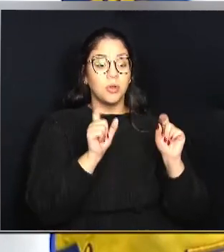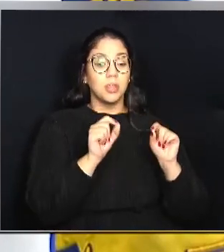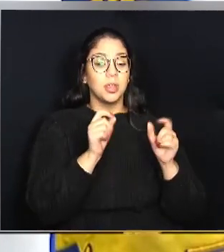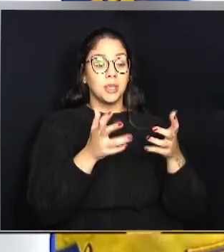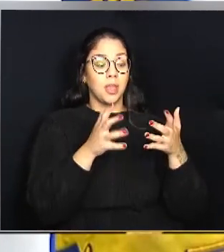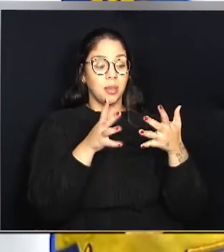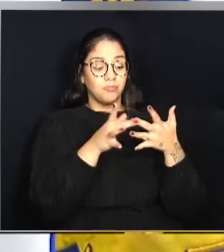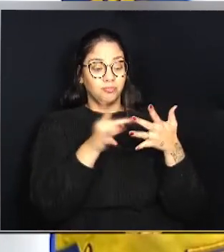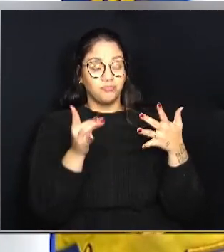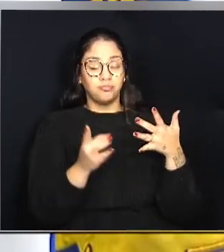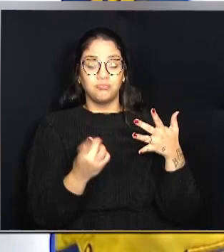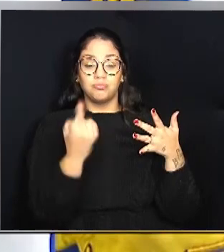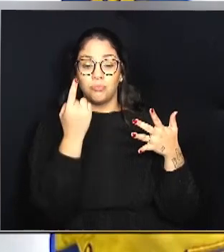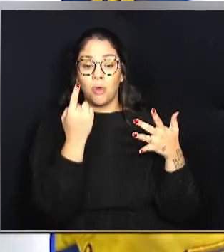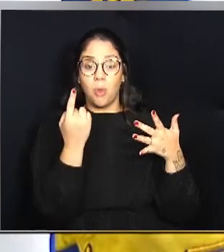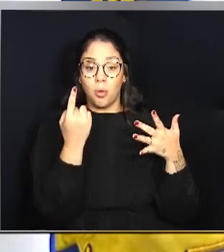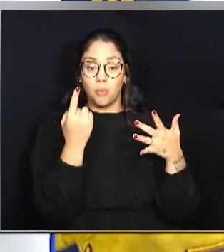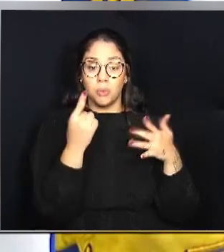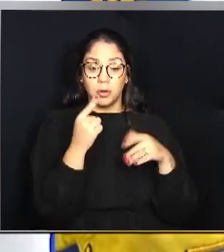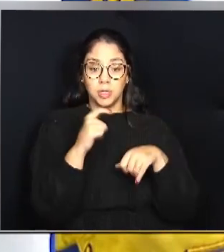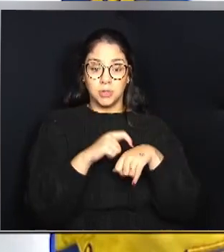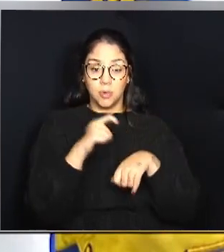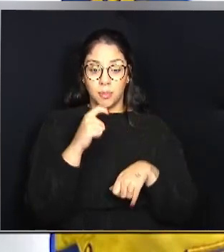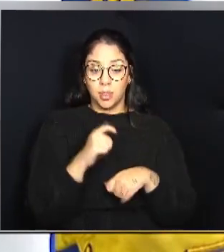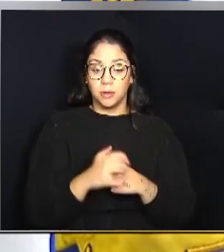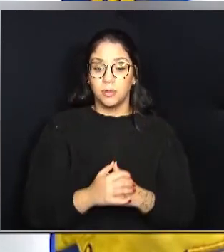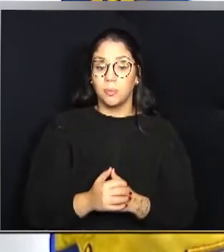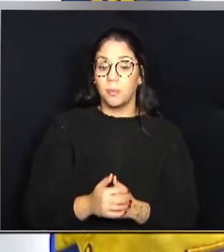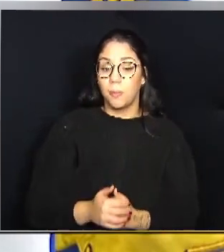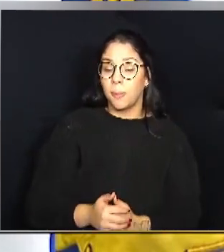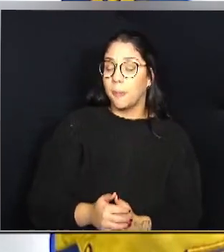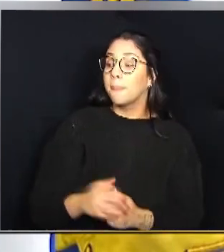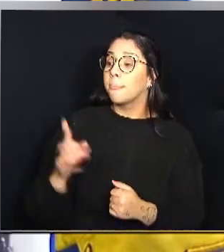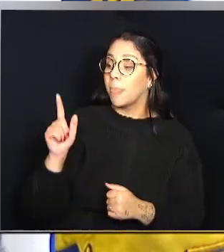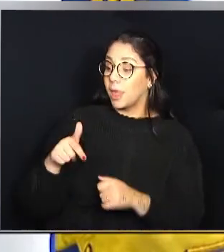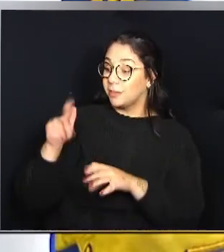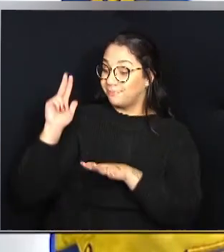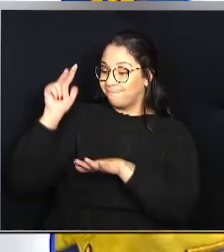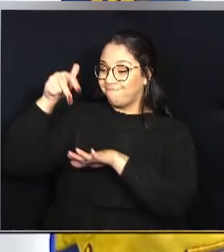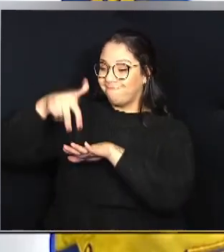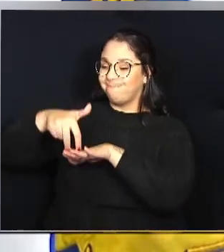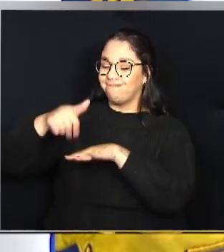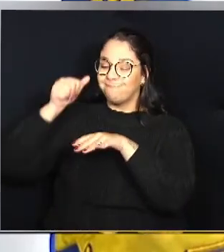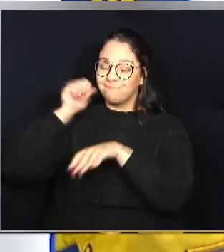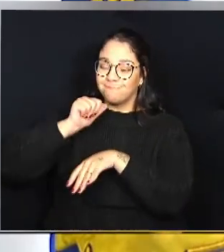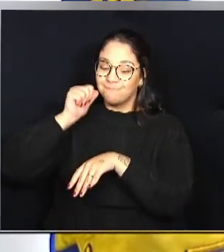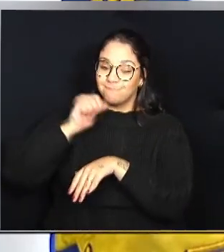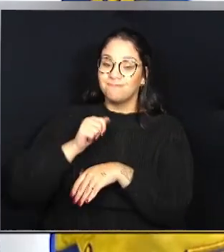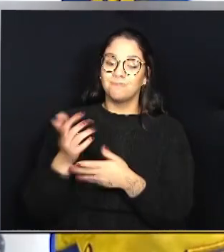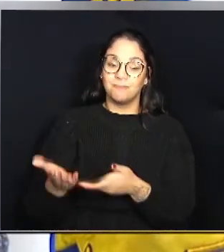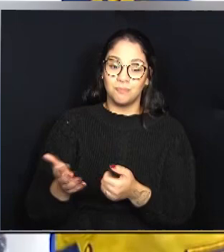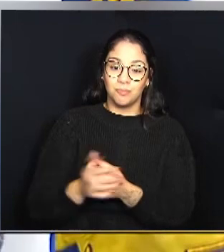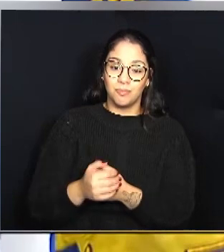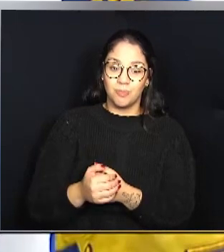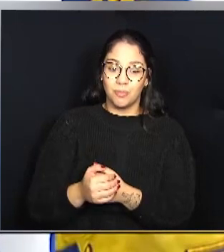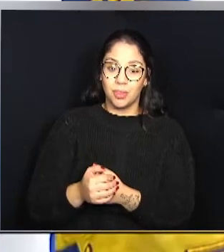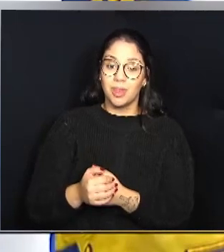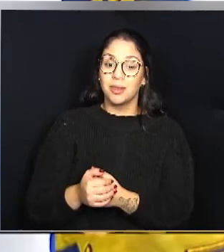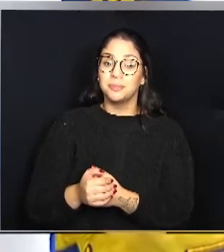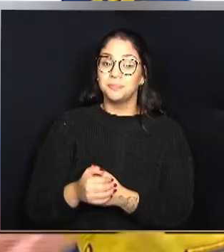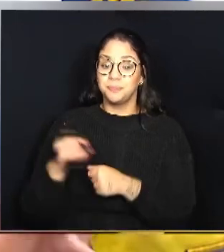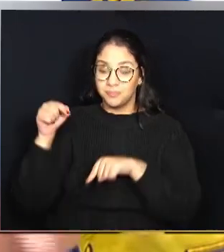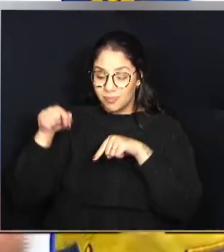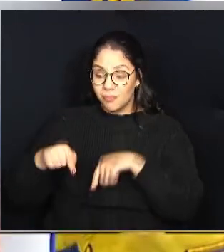foram ouvidas, O que a senhora gostaria de destacar, primeiramente, neste momento? Olha, primeiro, o protagonismo das mulheres.